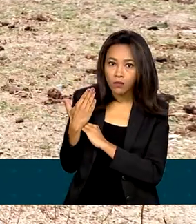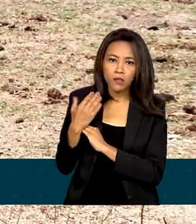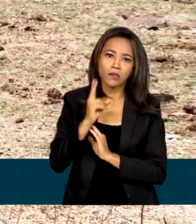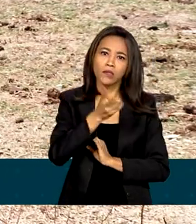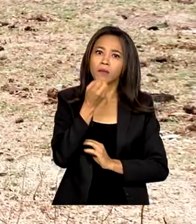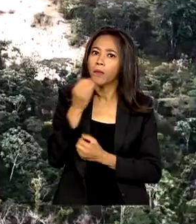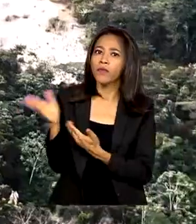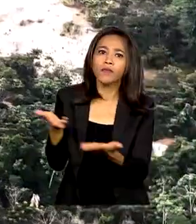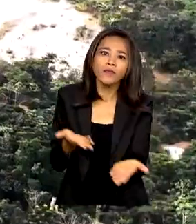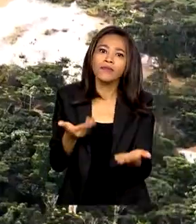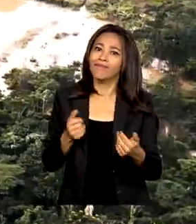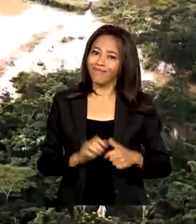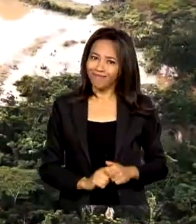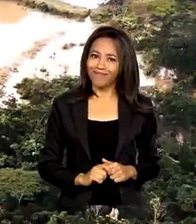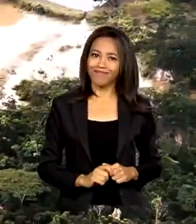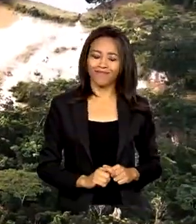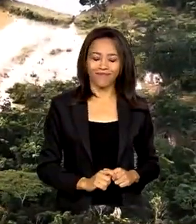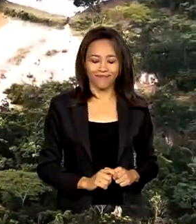é uma ajuda bem-vinda.